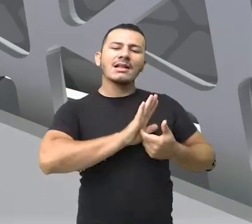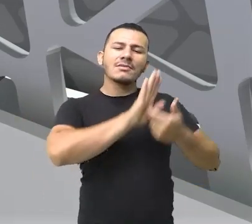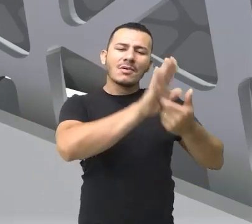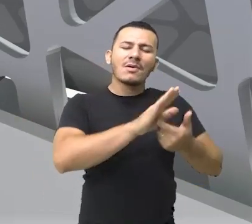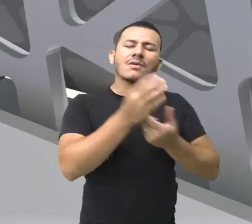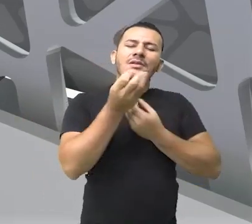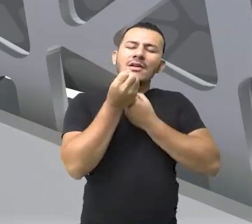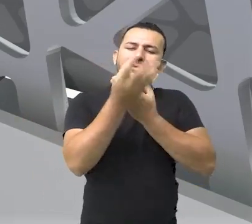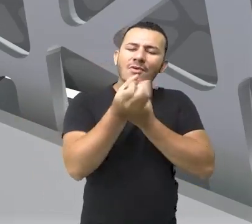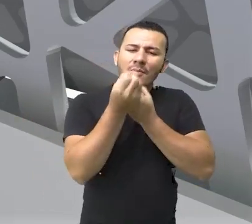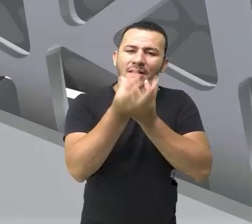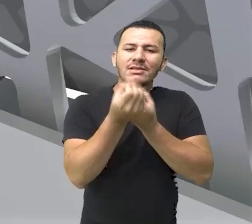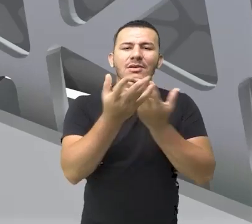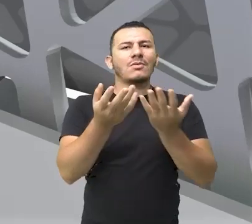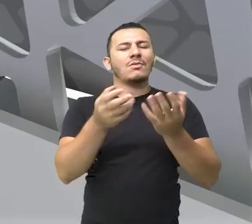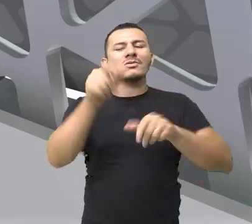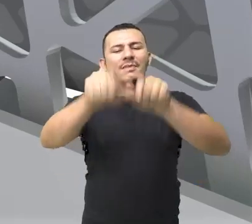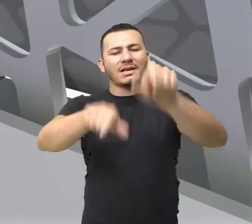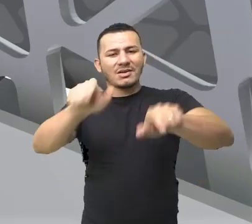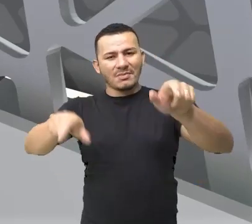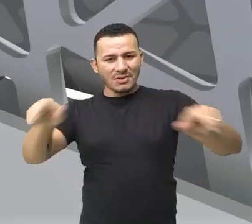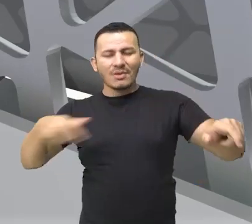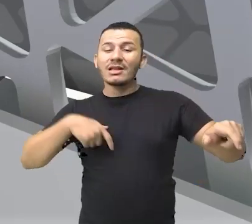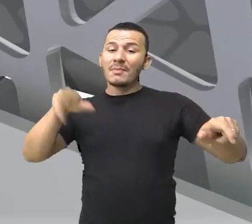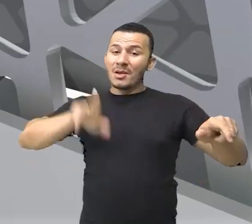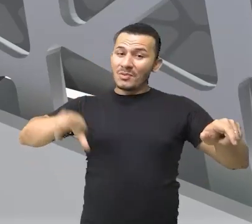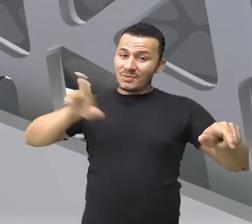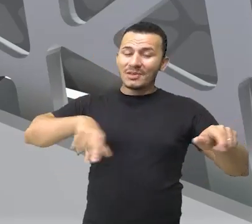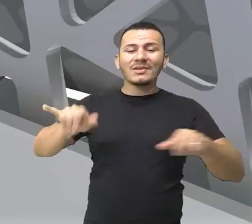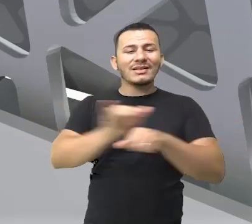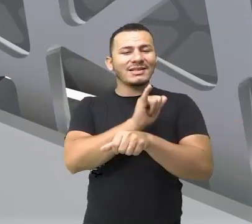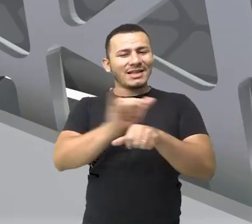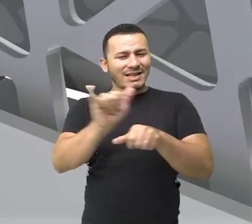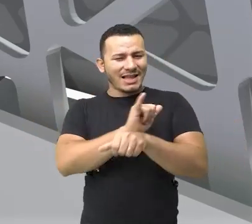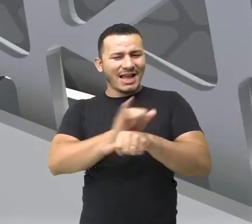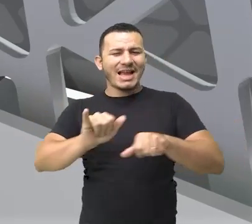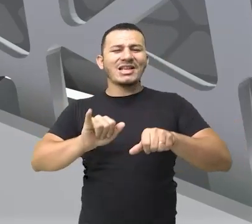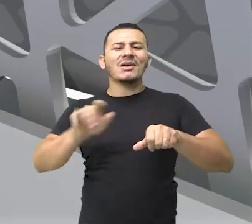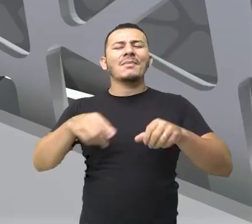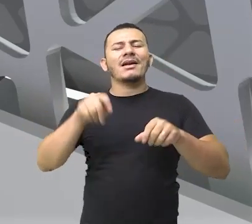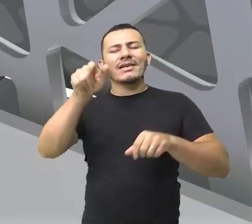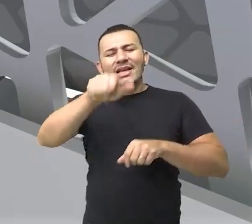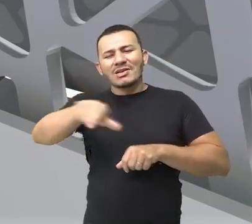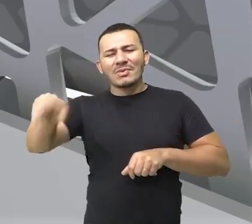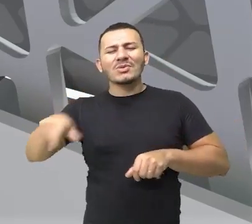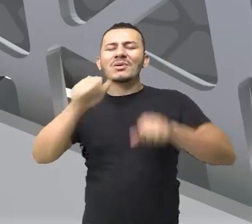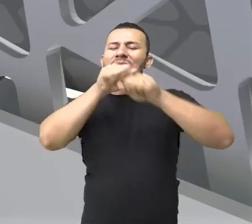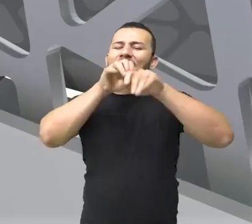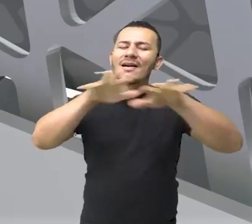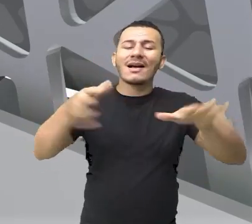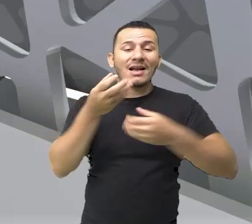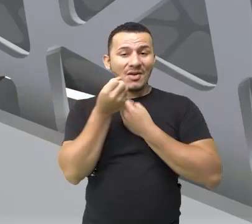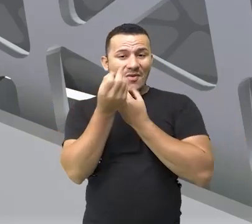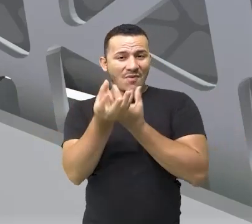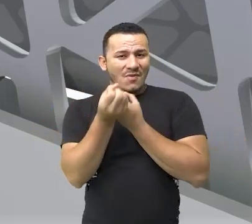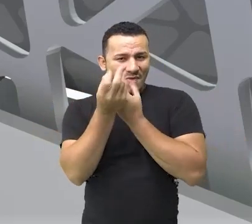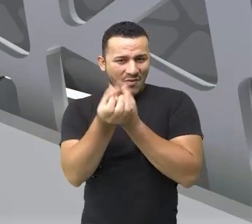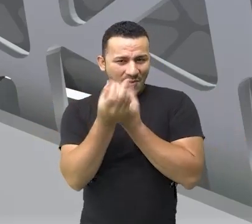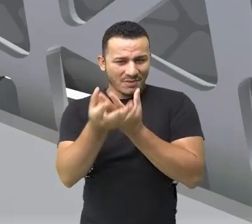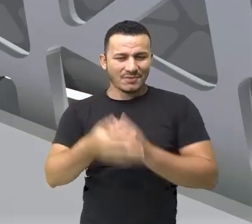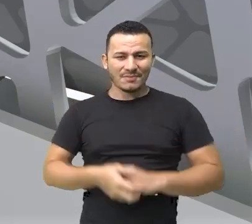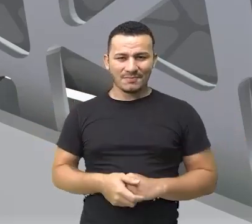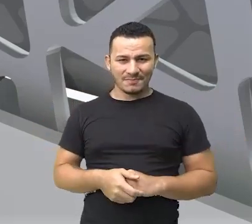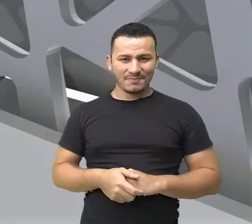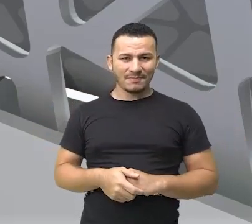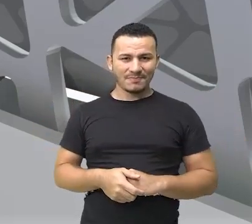informações para o leitor e utilizando, claro, estratégias diversas para levar essa informação e expor informação ao